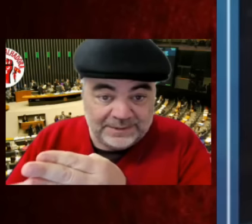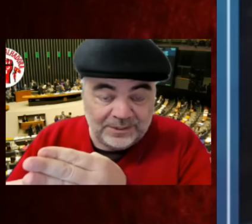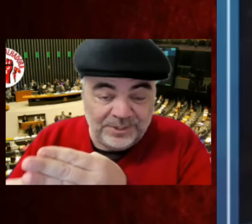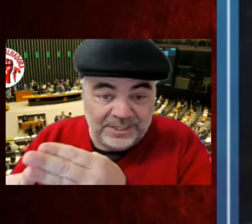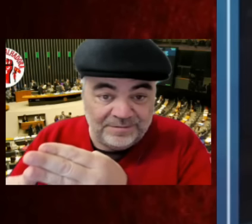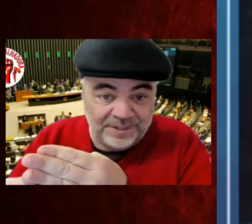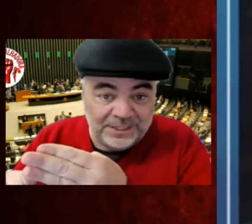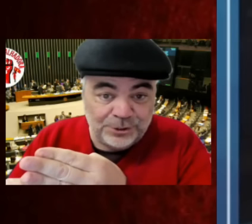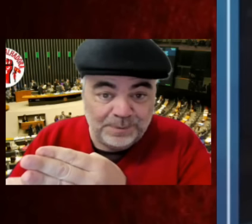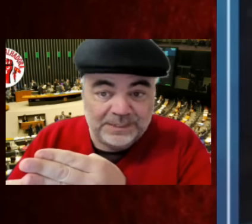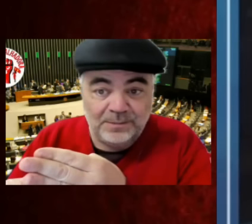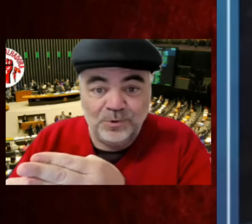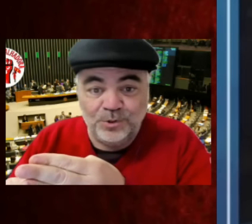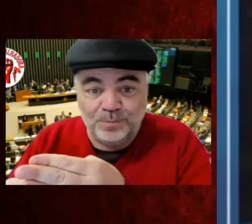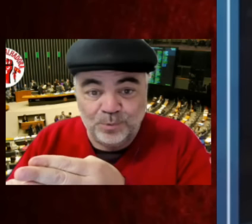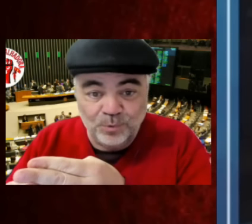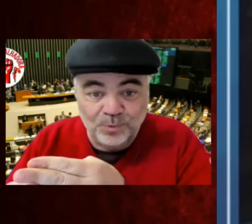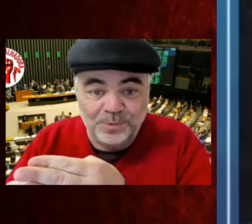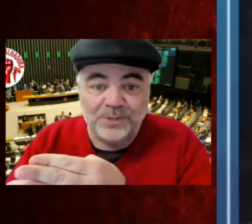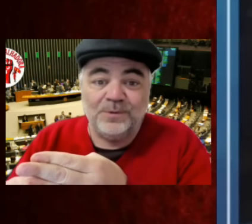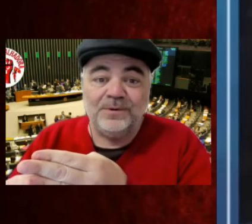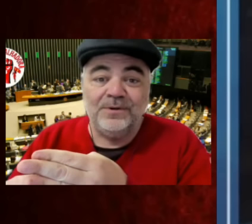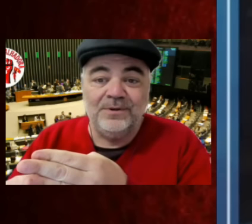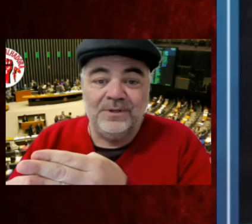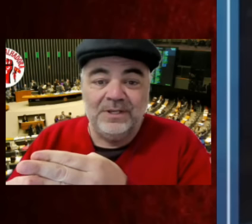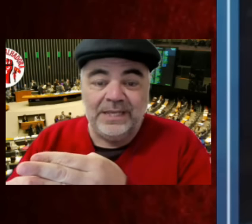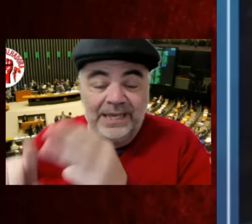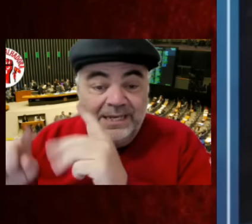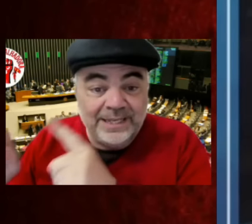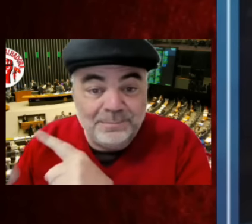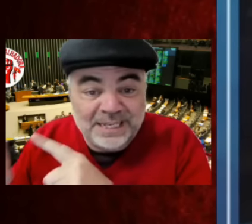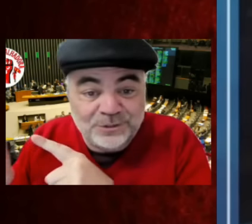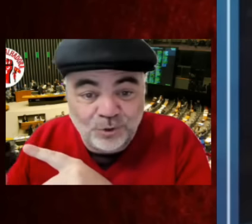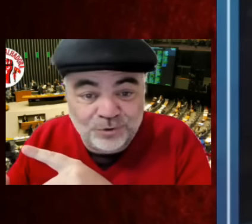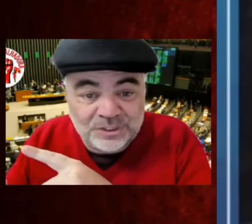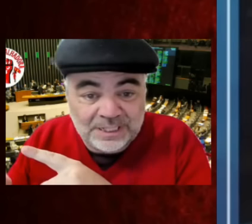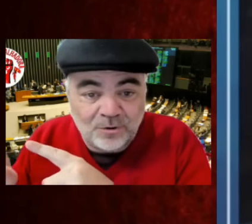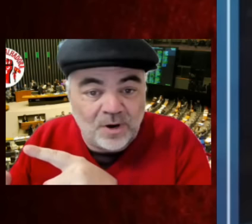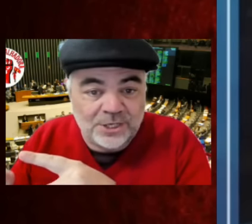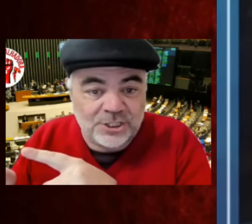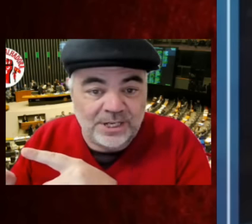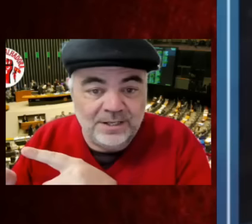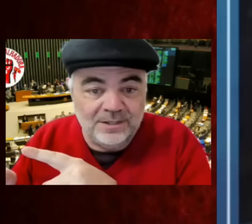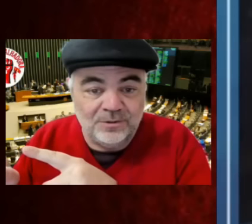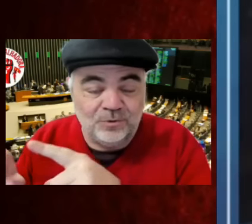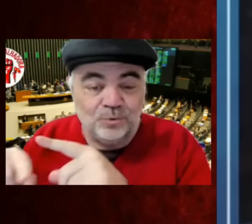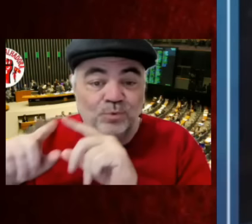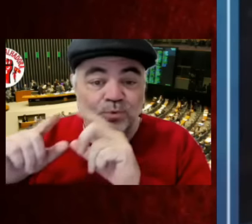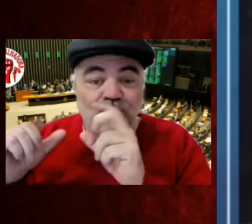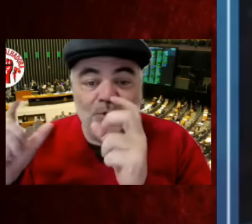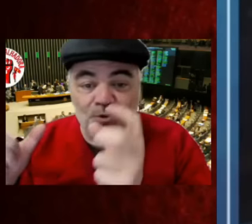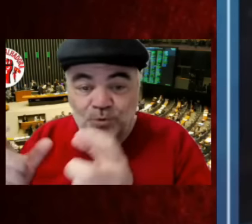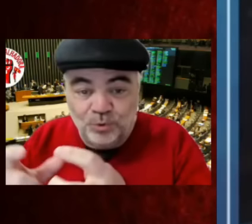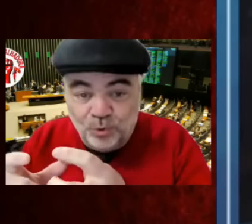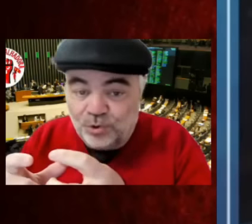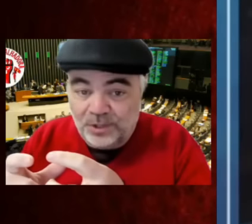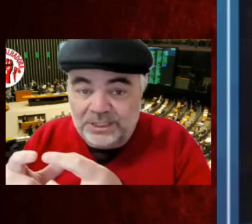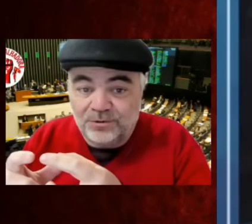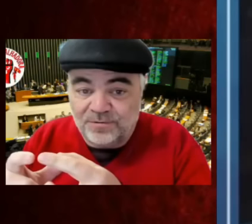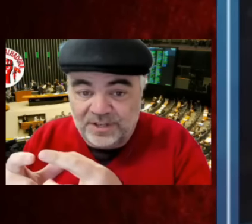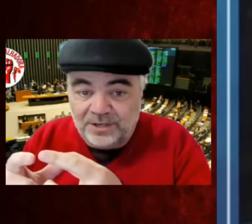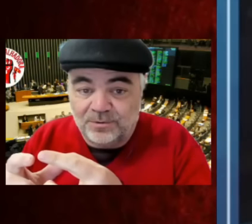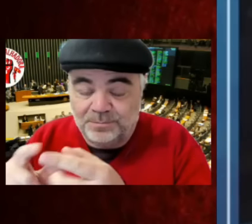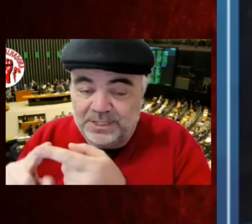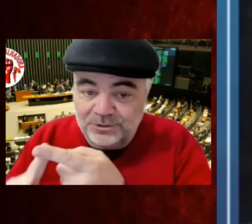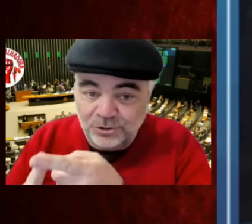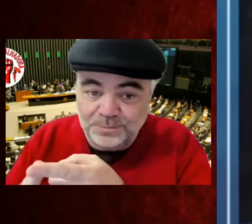apropriação indevida de patrimônio público. Ele e mais 11 da Corgem, do núcleo